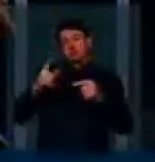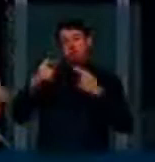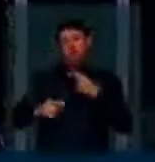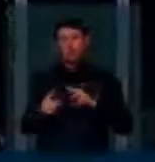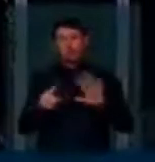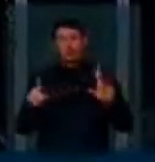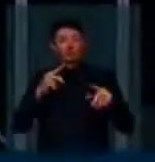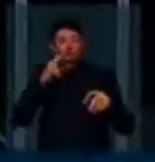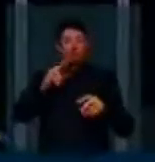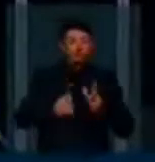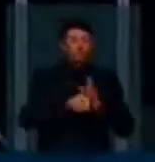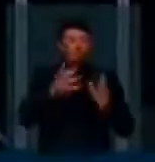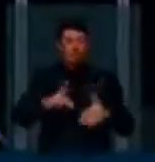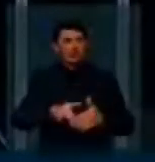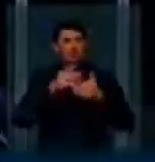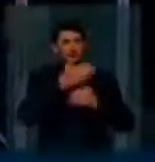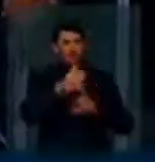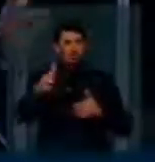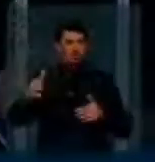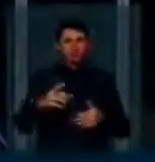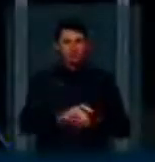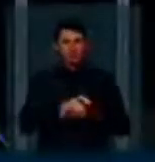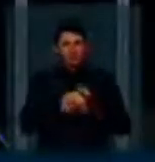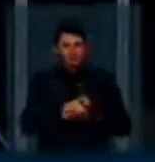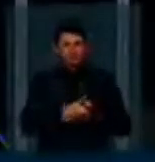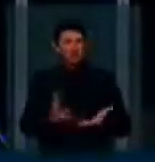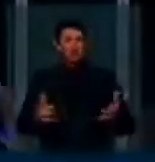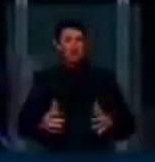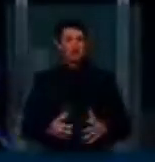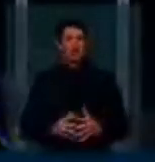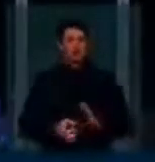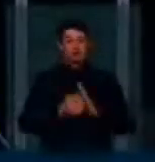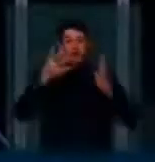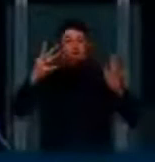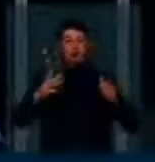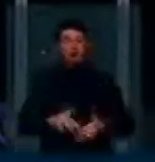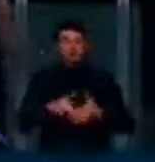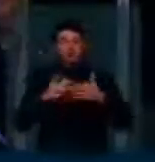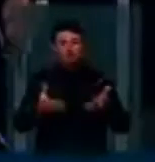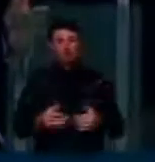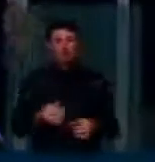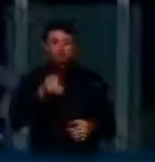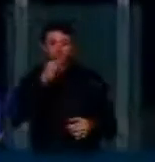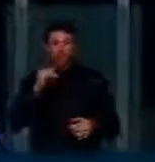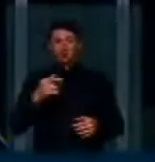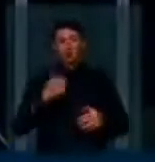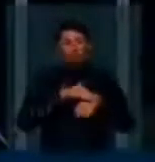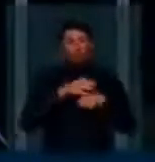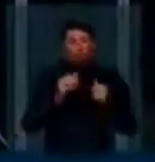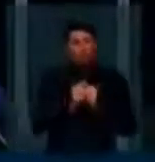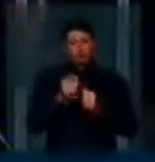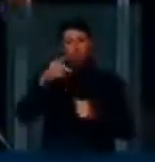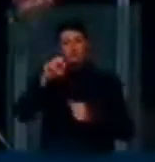visto da manifestação dos líderes, quero cumprimentar vários líderes por isso. Por exemplo, tenho dialogado com a bancada do